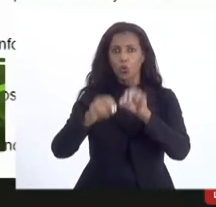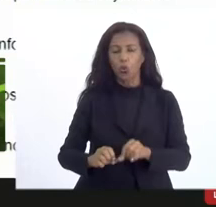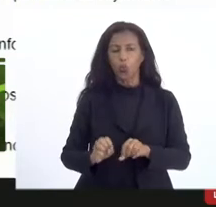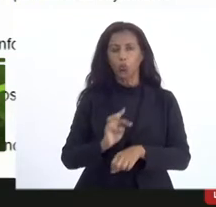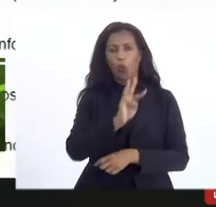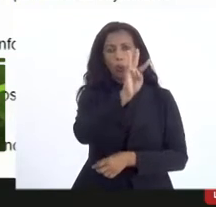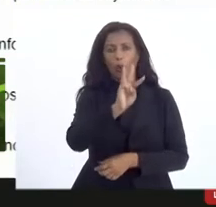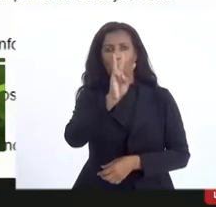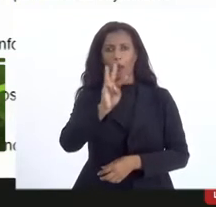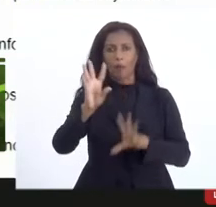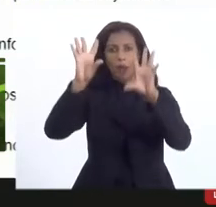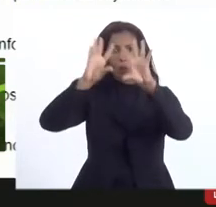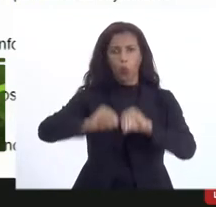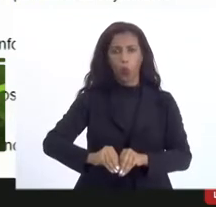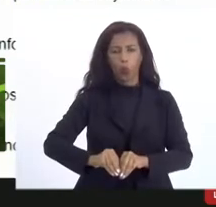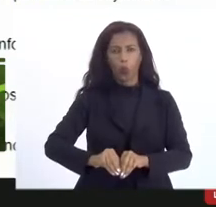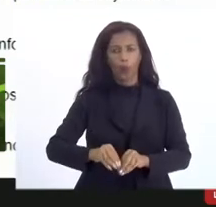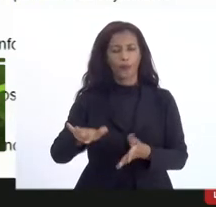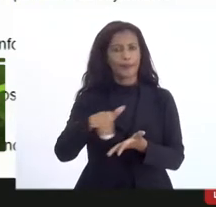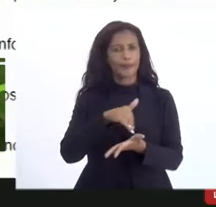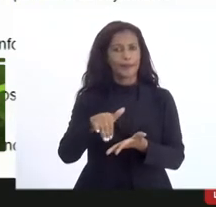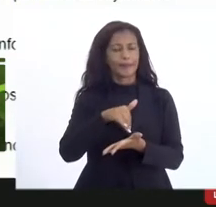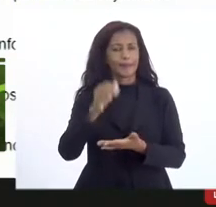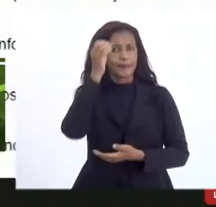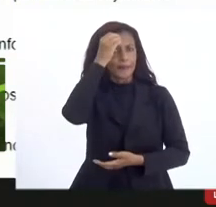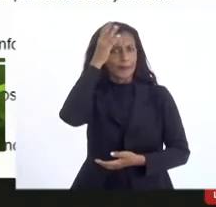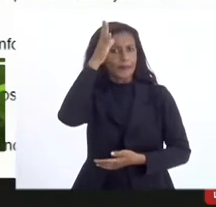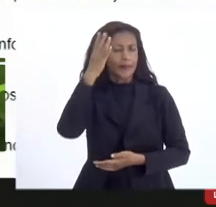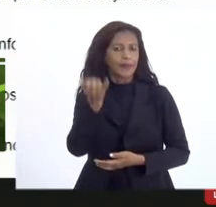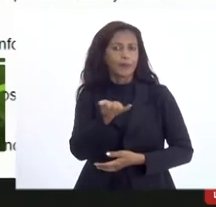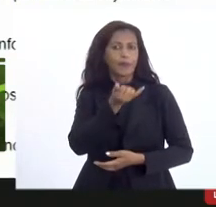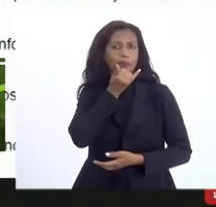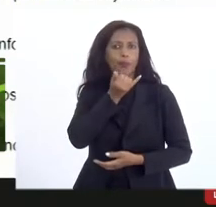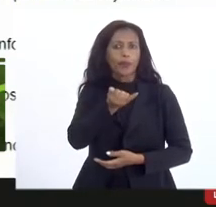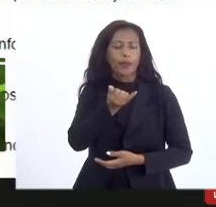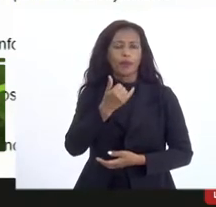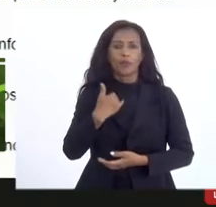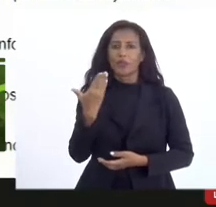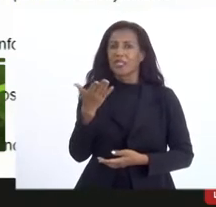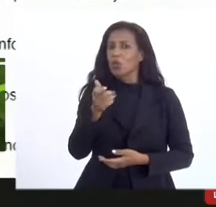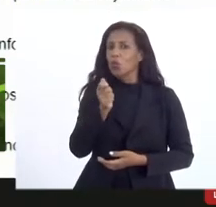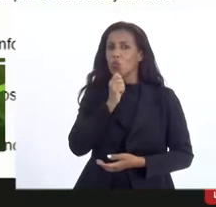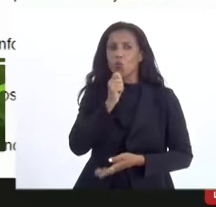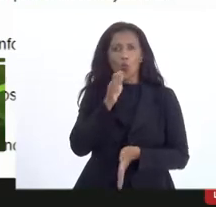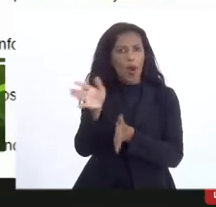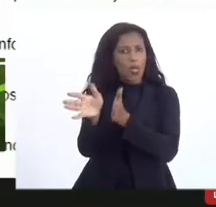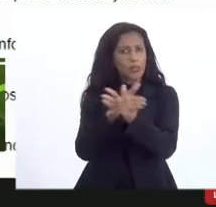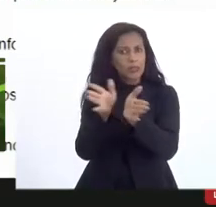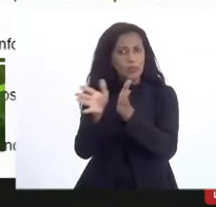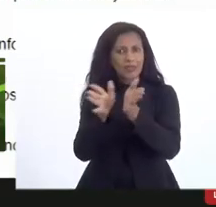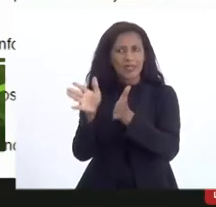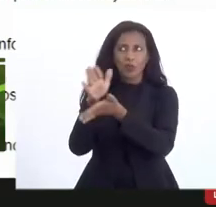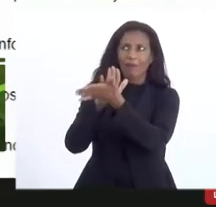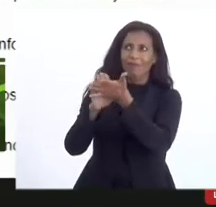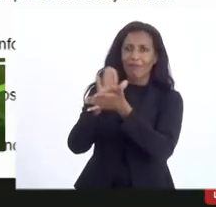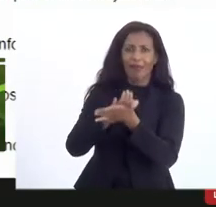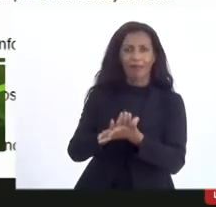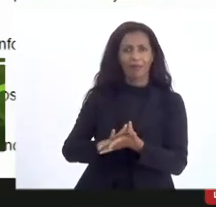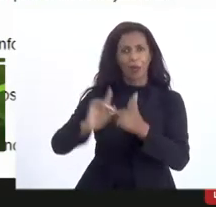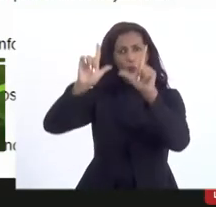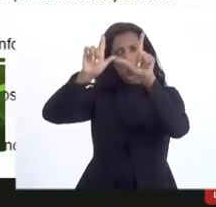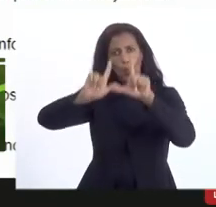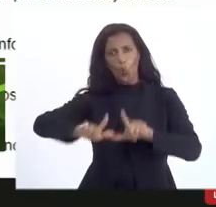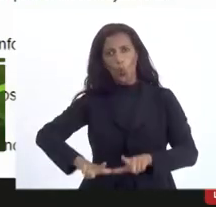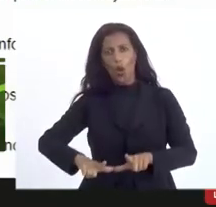da Secretaria de Cultura e de uma hora para outra você não tem mais acesso a nada então